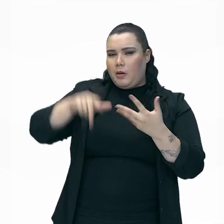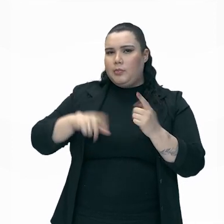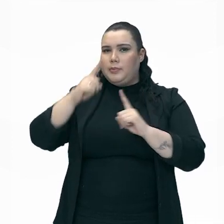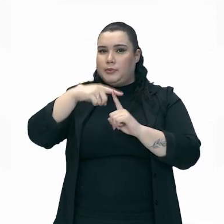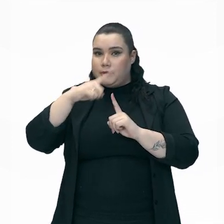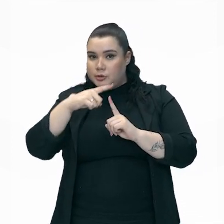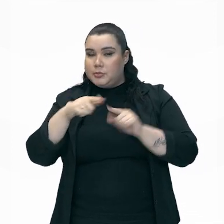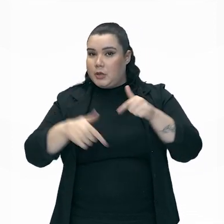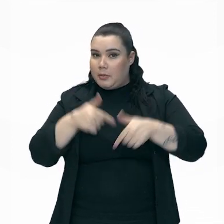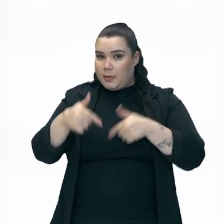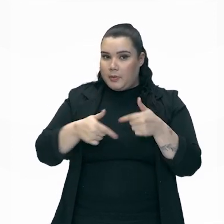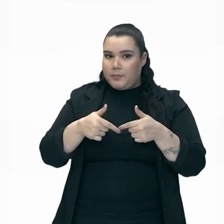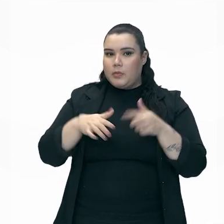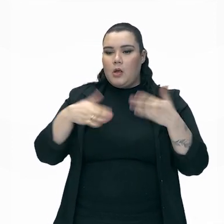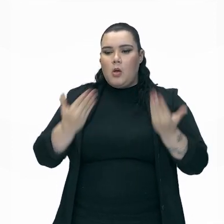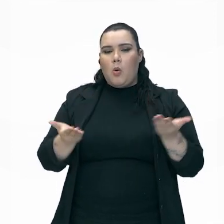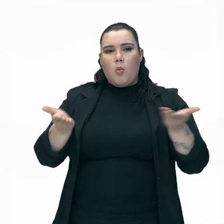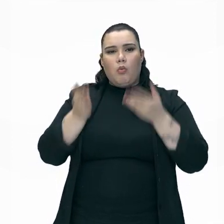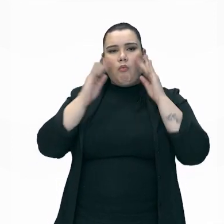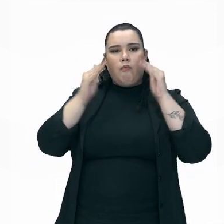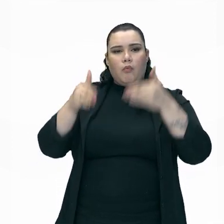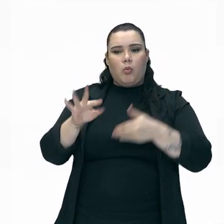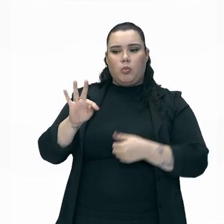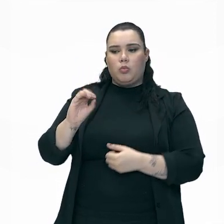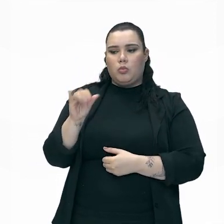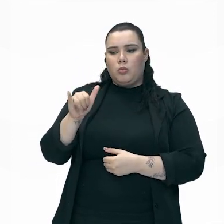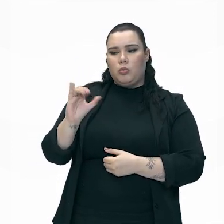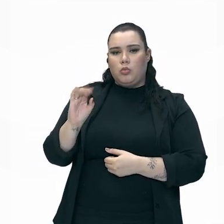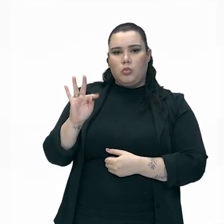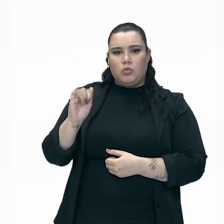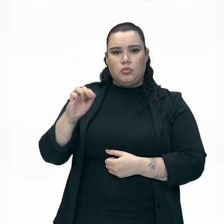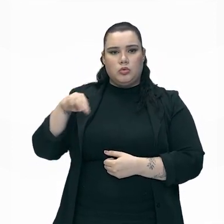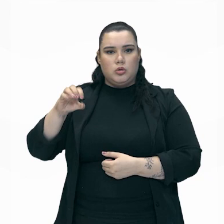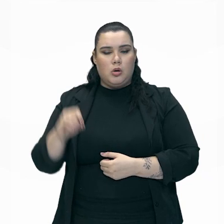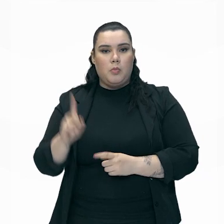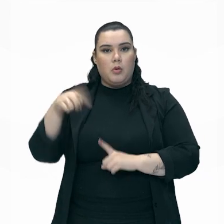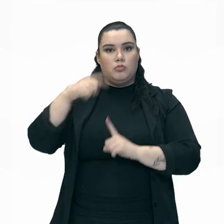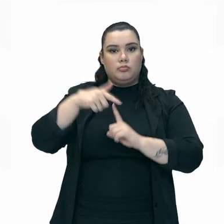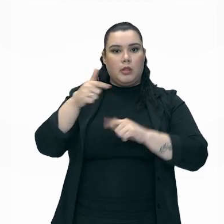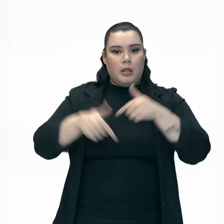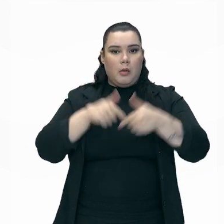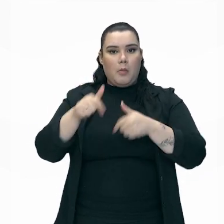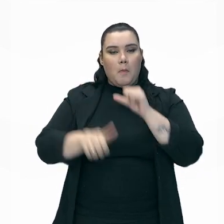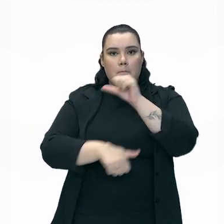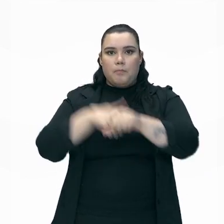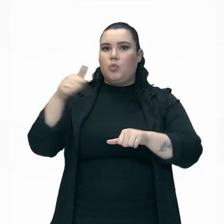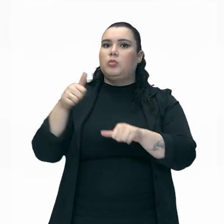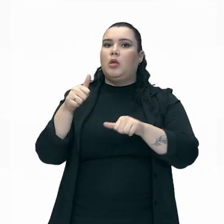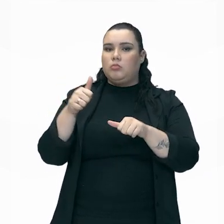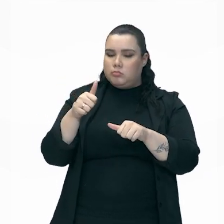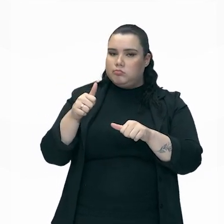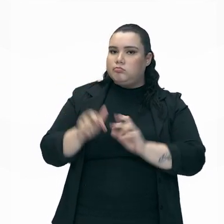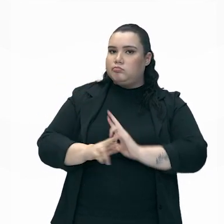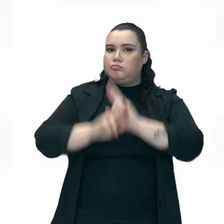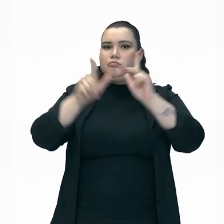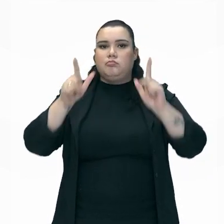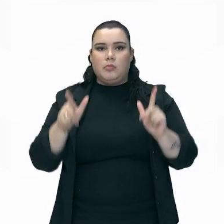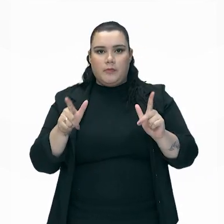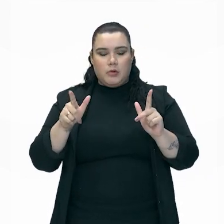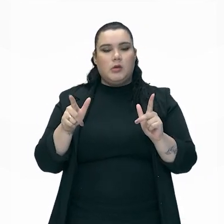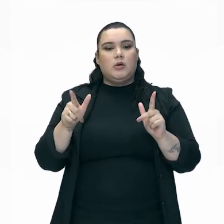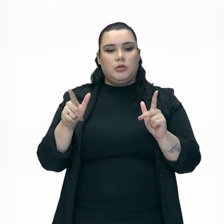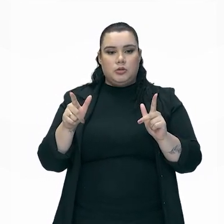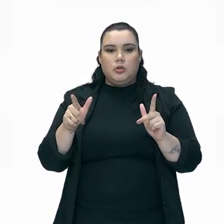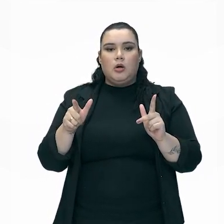montagem, o toyotismo é uma forma de organização que gerou uma mudança ainda maior sobre a